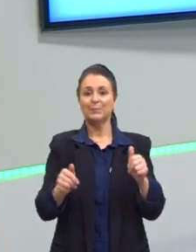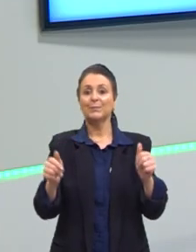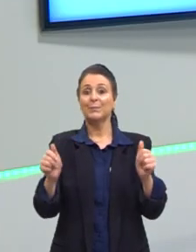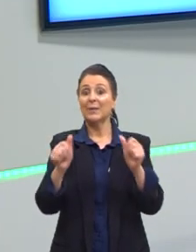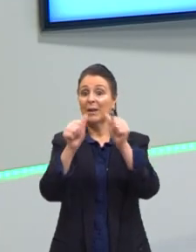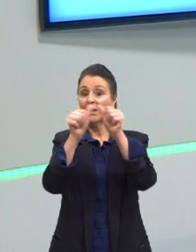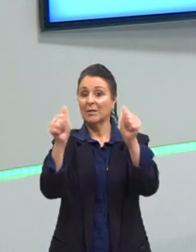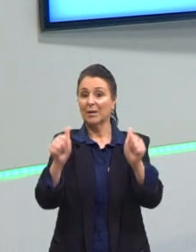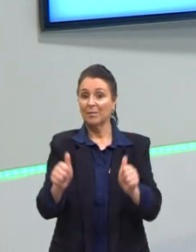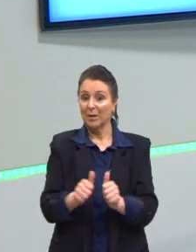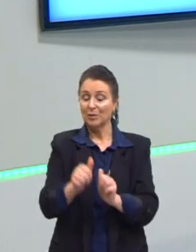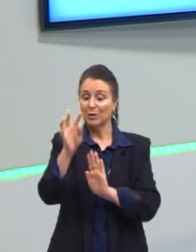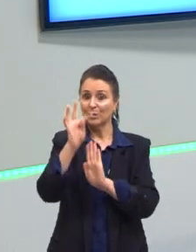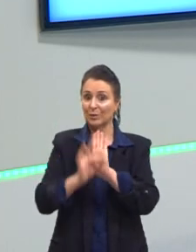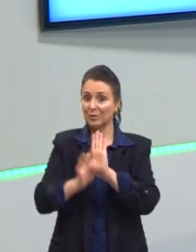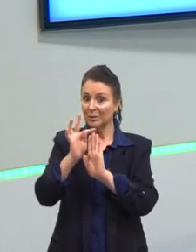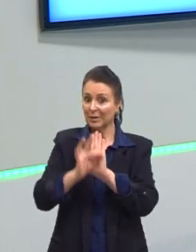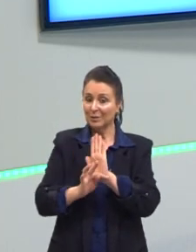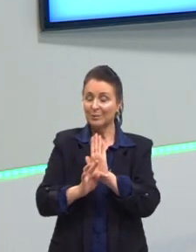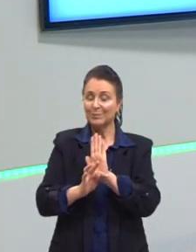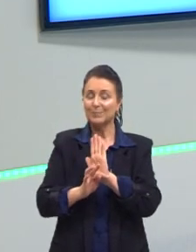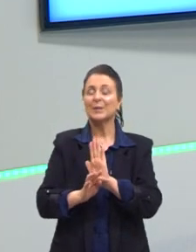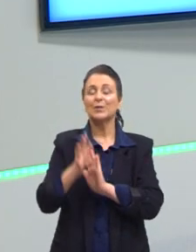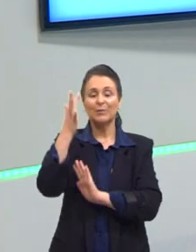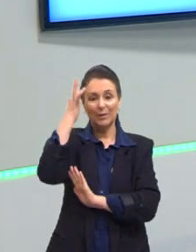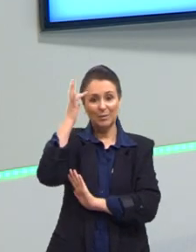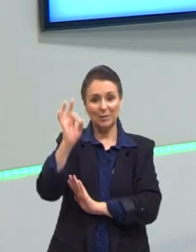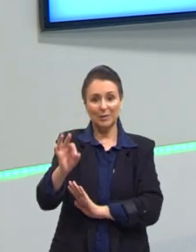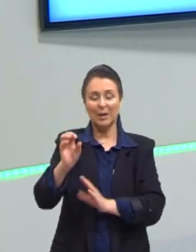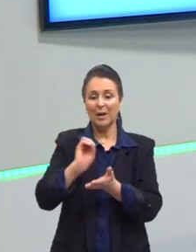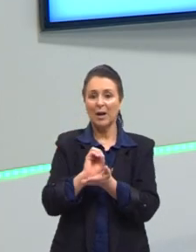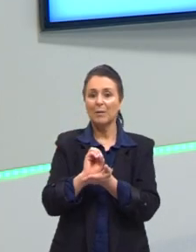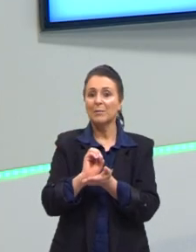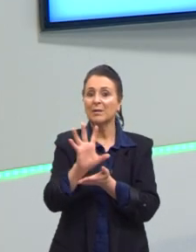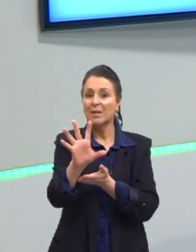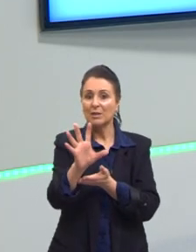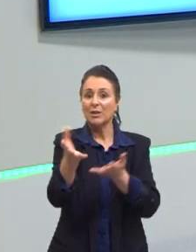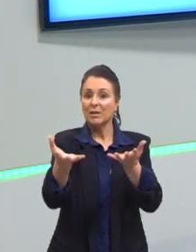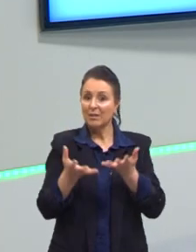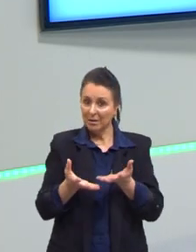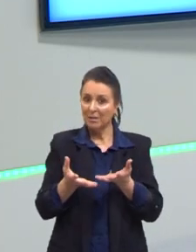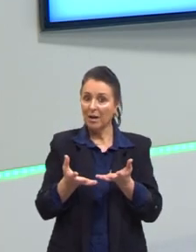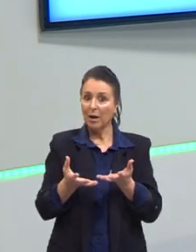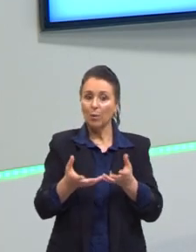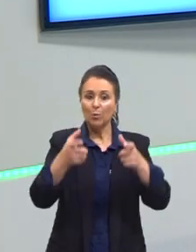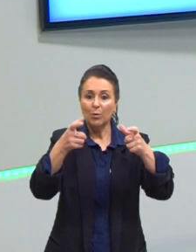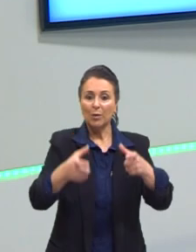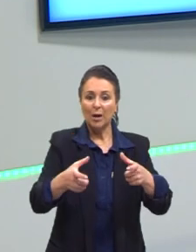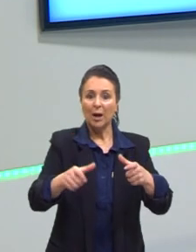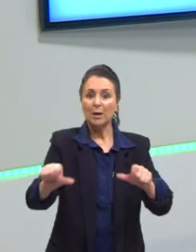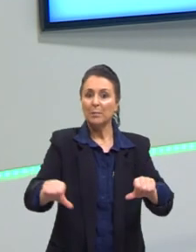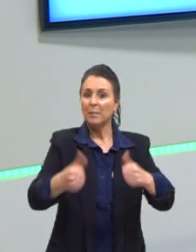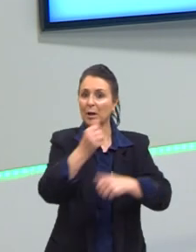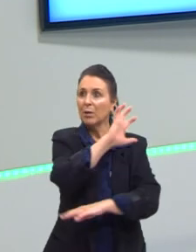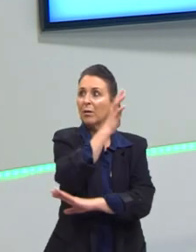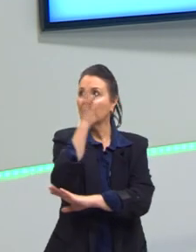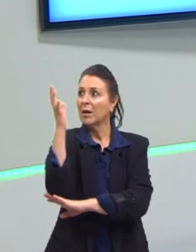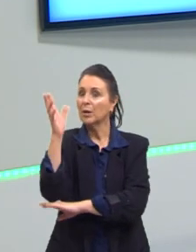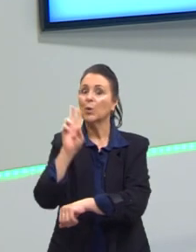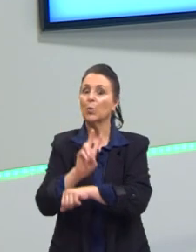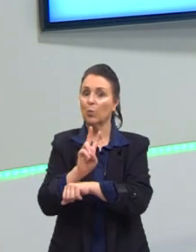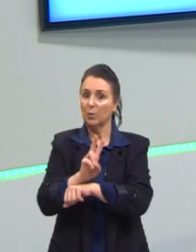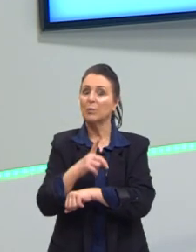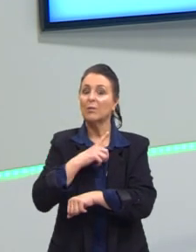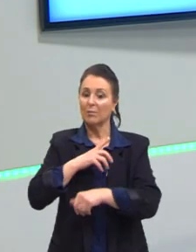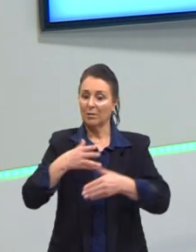fundamentais para que a gente compreenda a mensagem de Quer um ambiente melhor, Preserve o ambiente que você tem hoje,